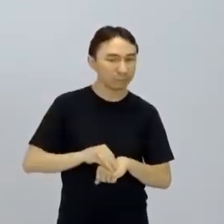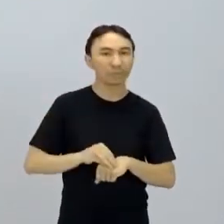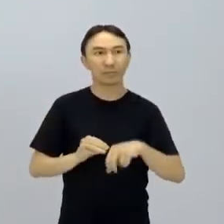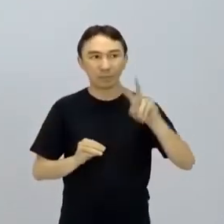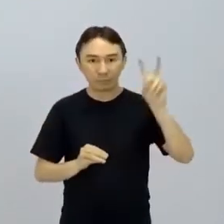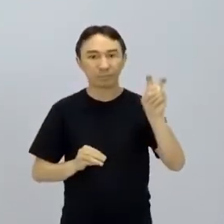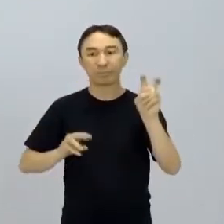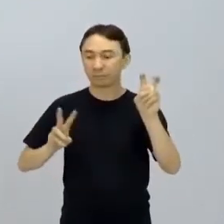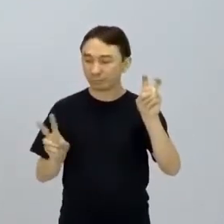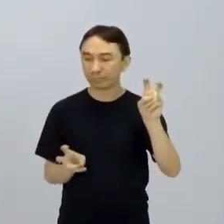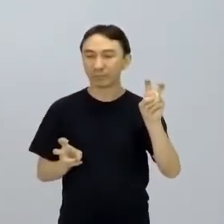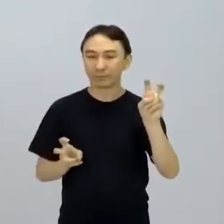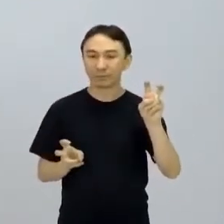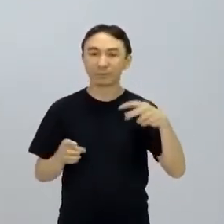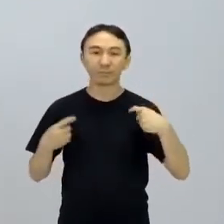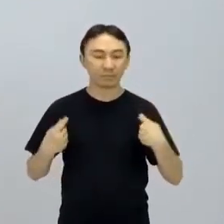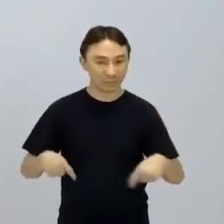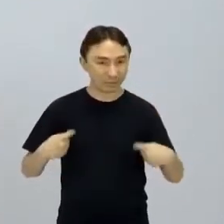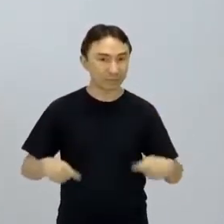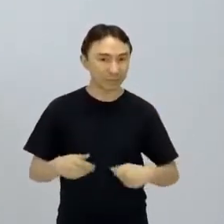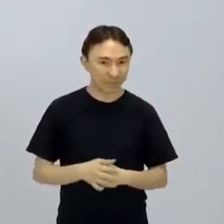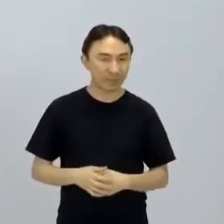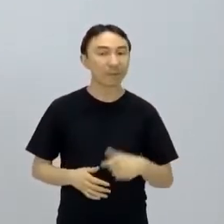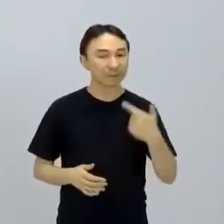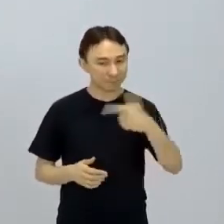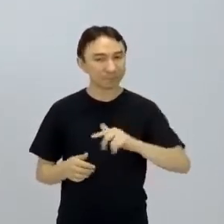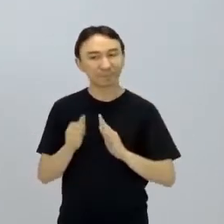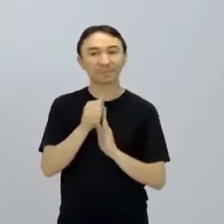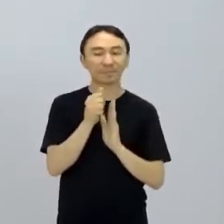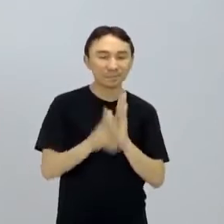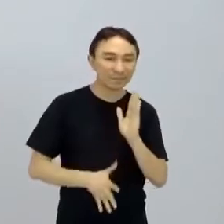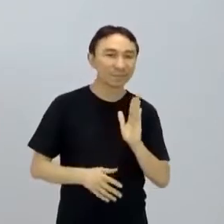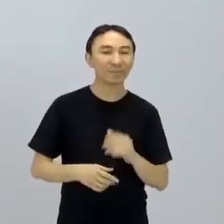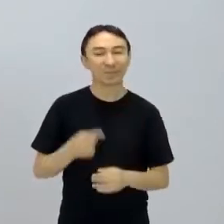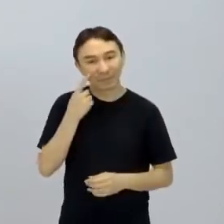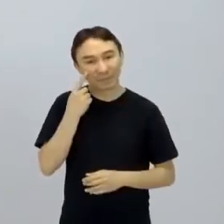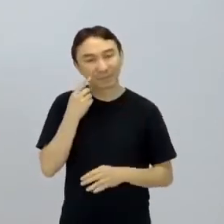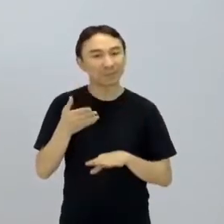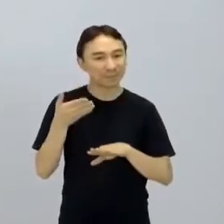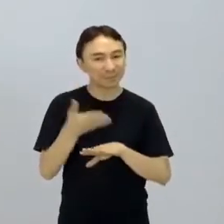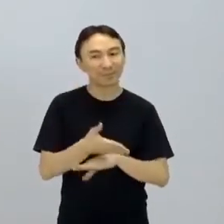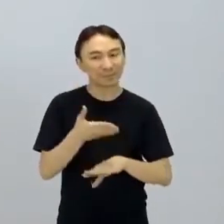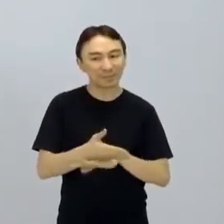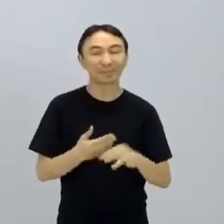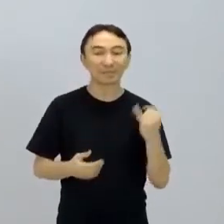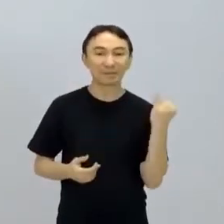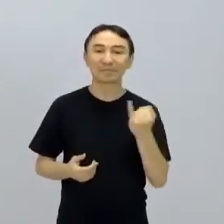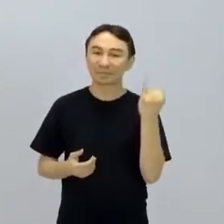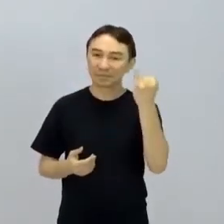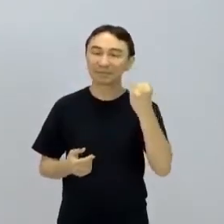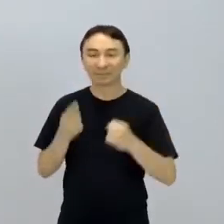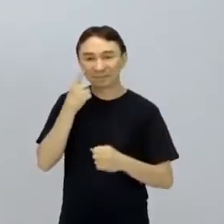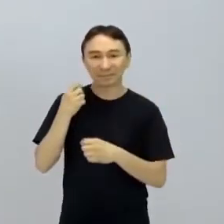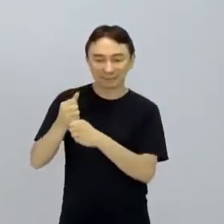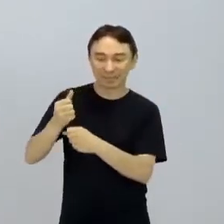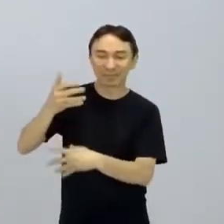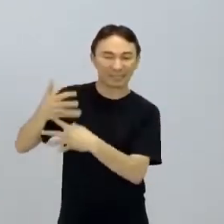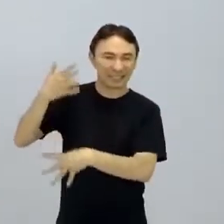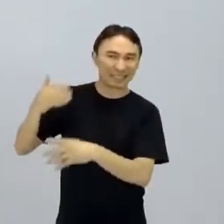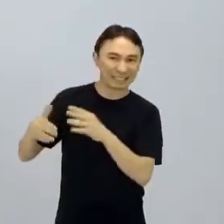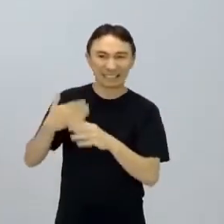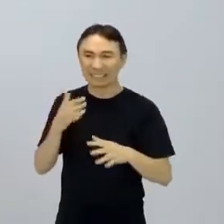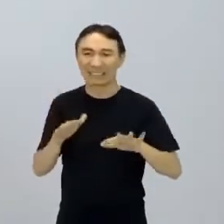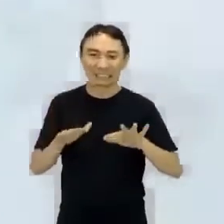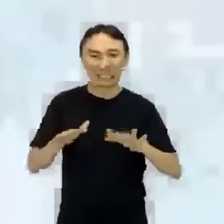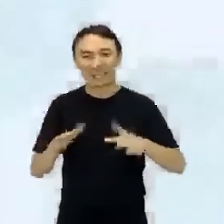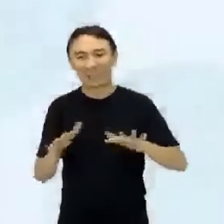tudo bem? E pensando nessas questões, tem mais aí atividades, porque eles precisam participar, embora esteja instável em chat, mas vamos lá, o Itavano,